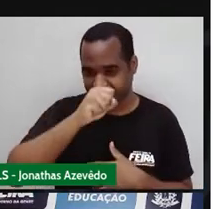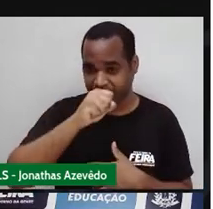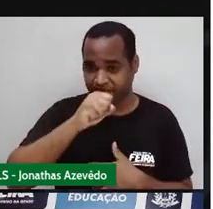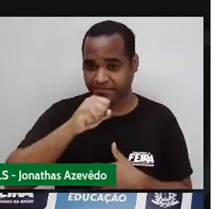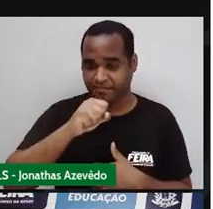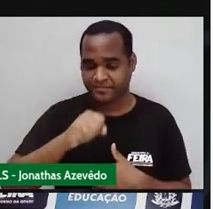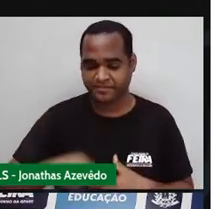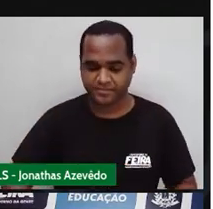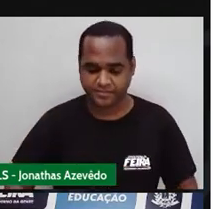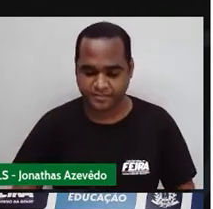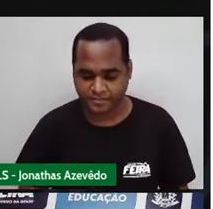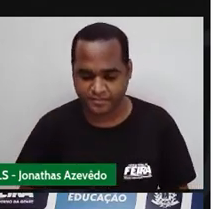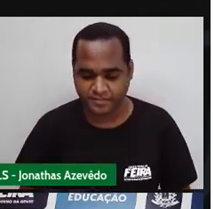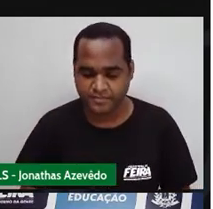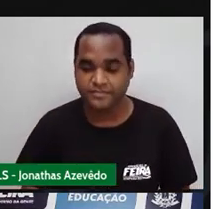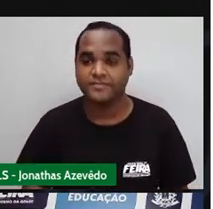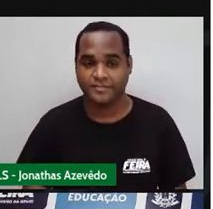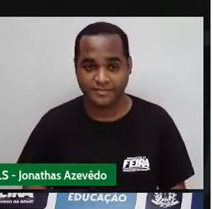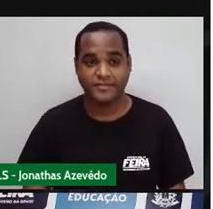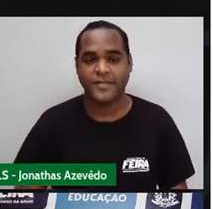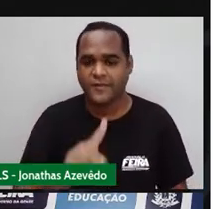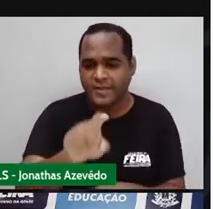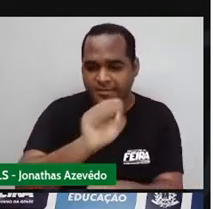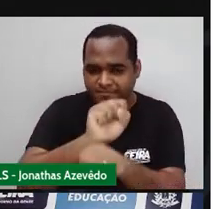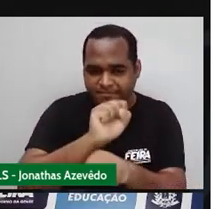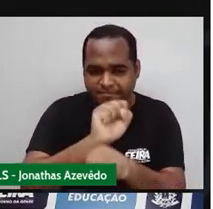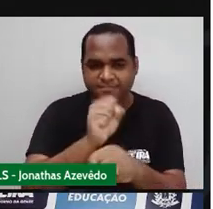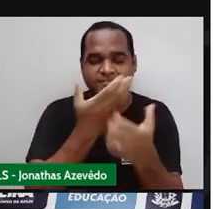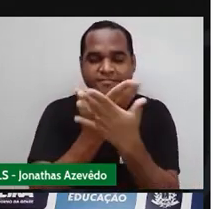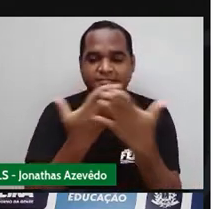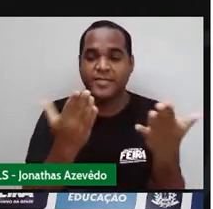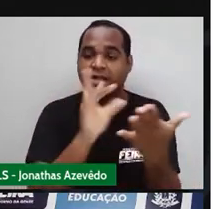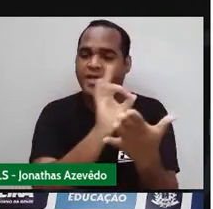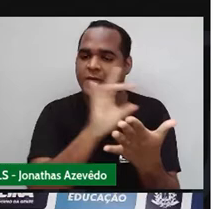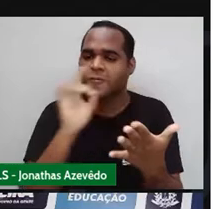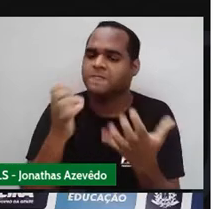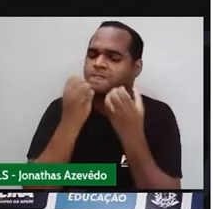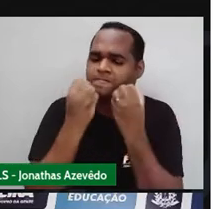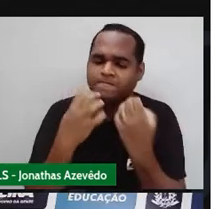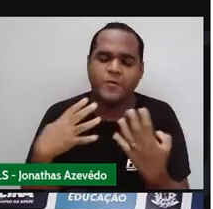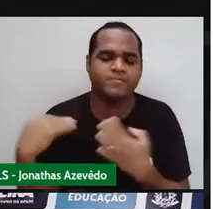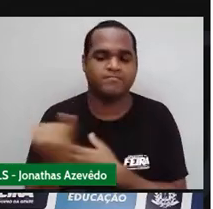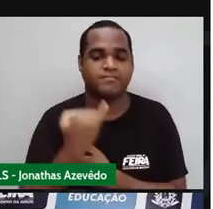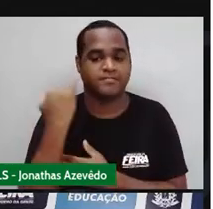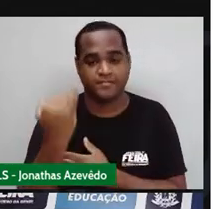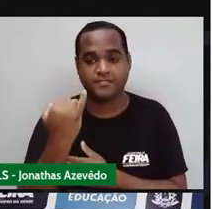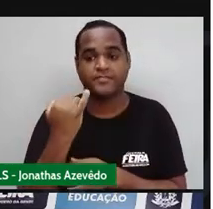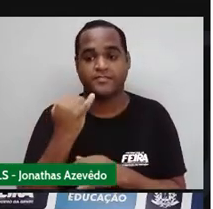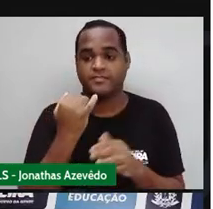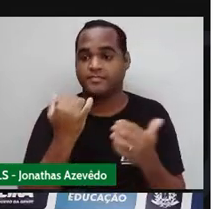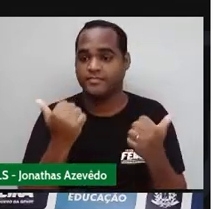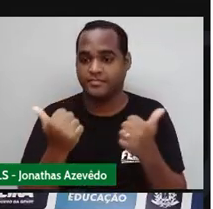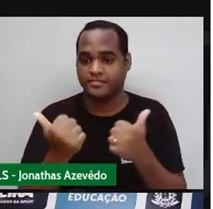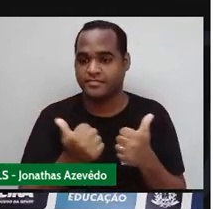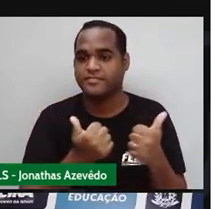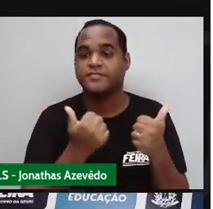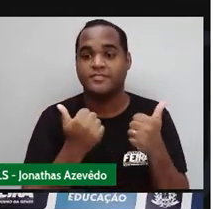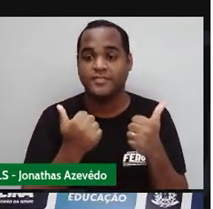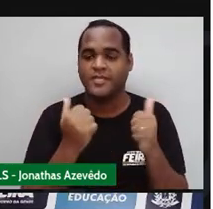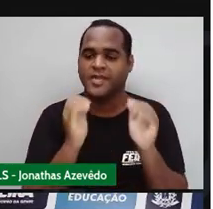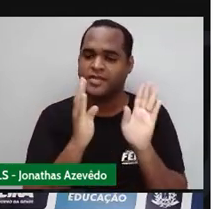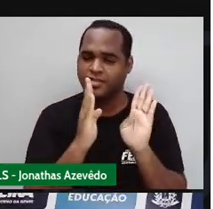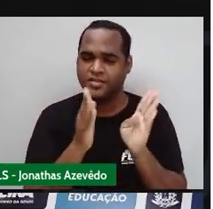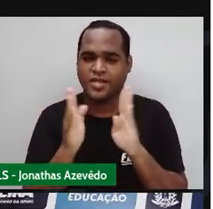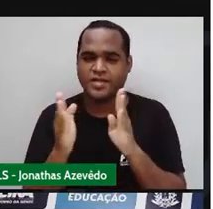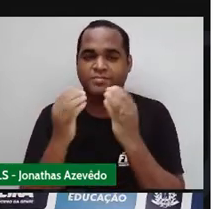maneira que eu espero que para você seja muito encantadora, seja muito fascinante, porque para mim, para mim